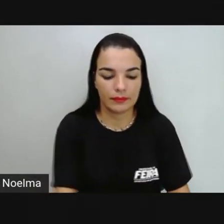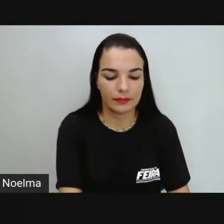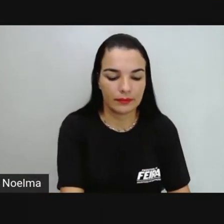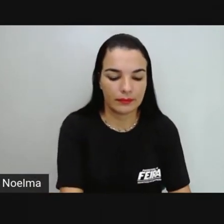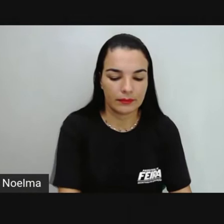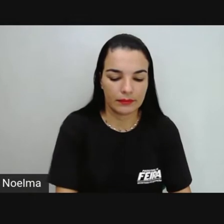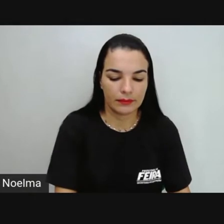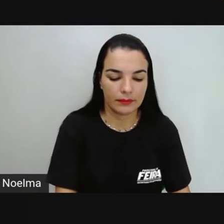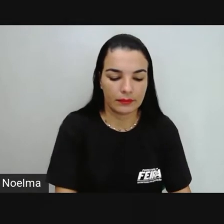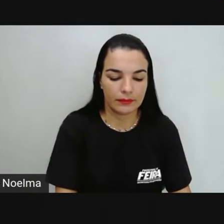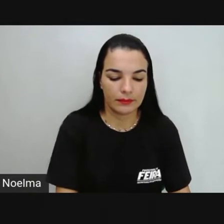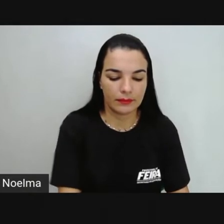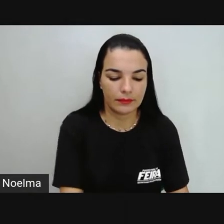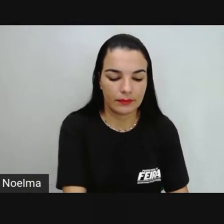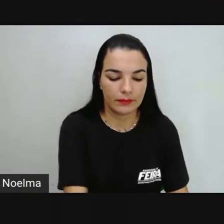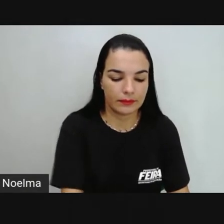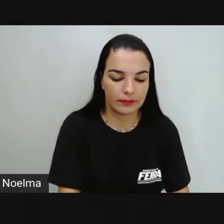situação.